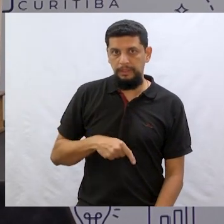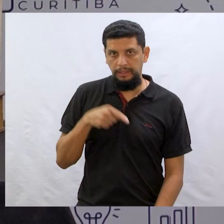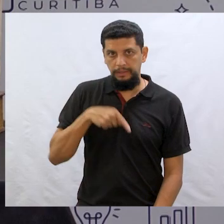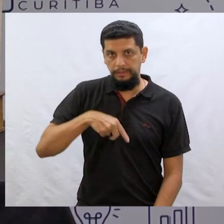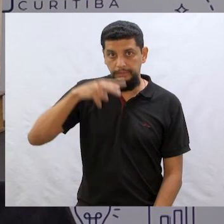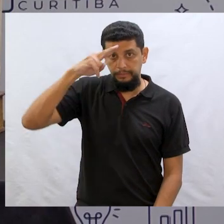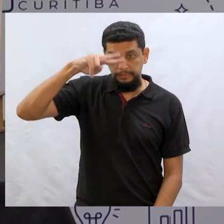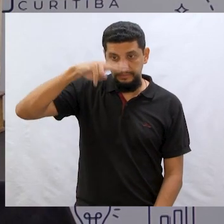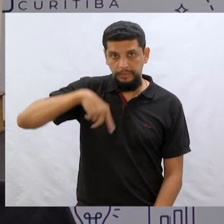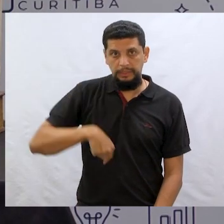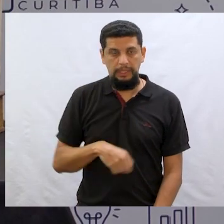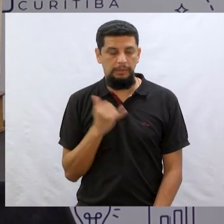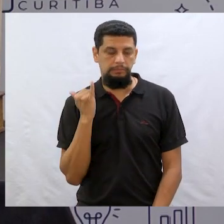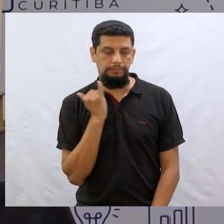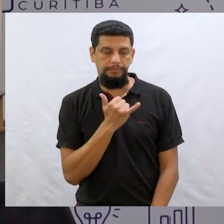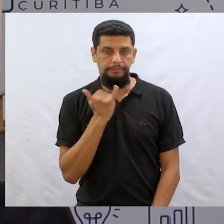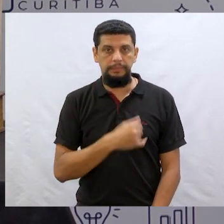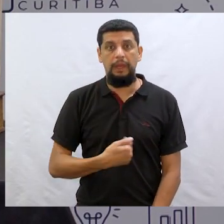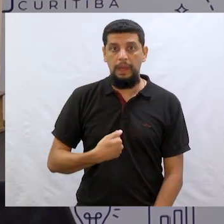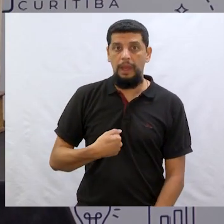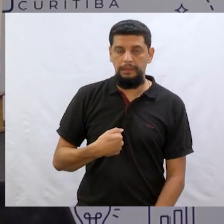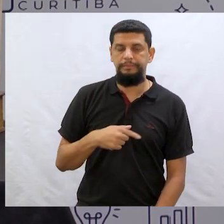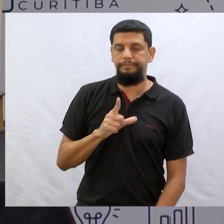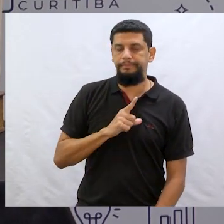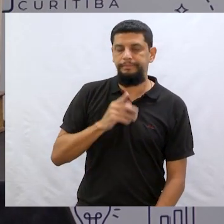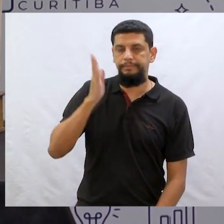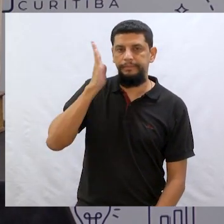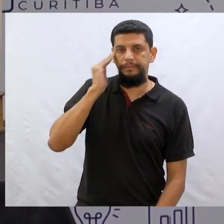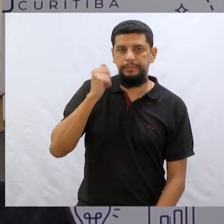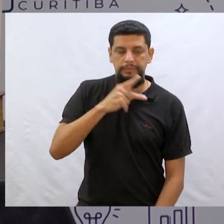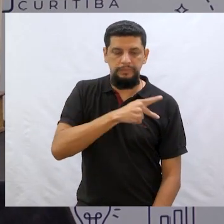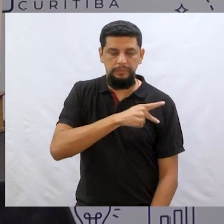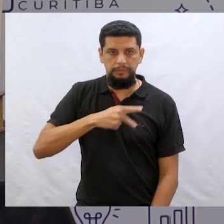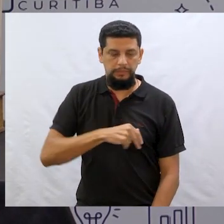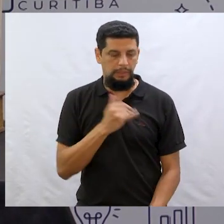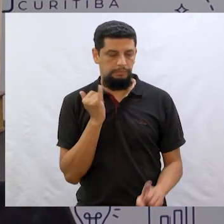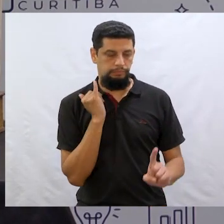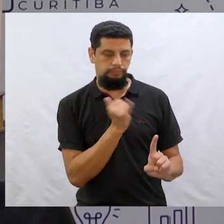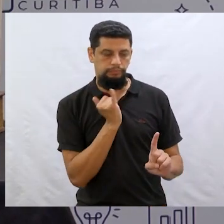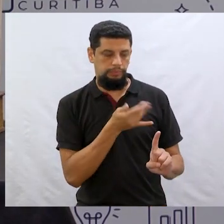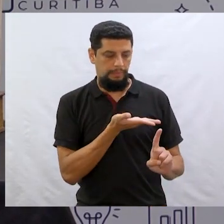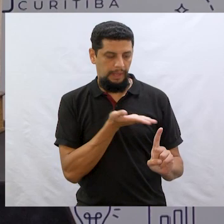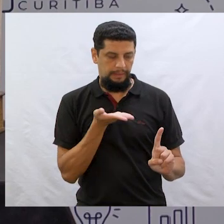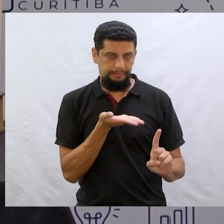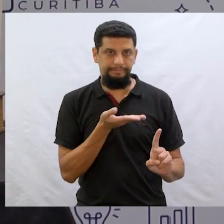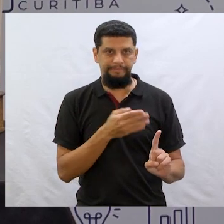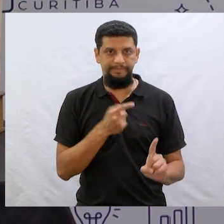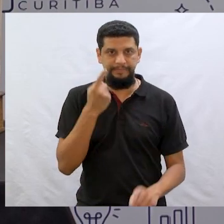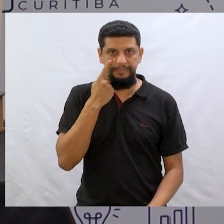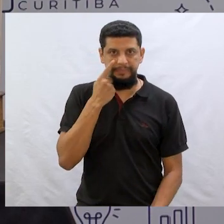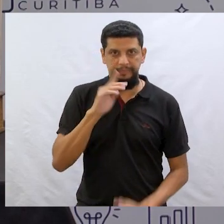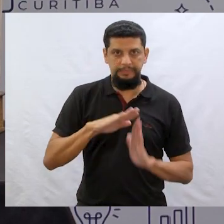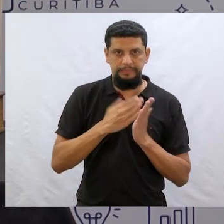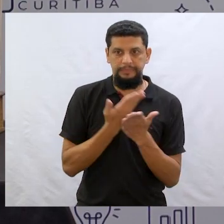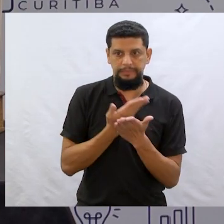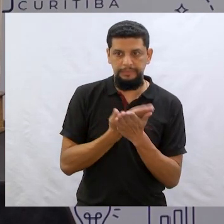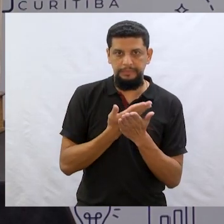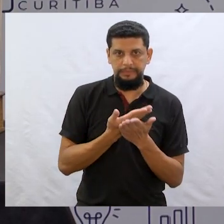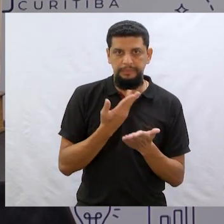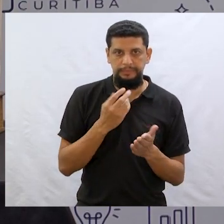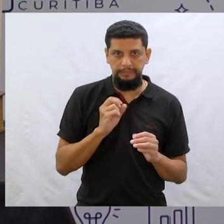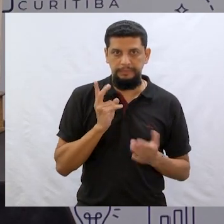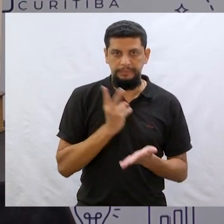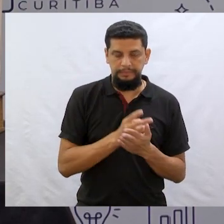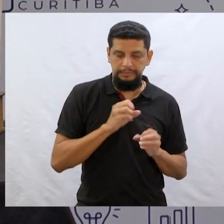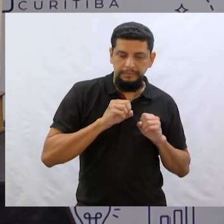foi uma das histórias ali que ela comentou. Ah, eu também fiquei sabendo que foi uma professora que contou para ela. Olha só, né? Lá na escola a gente também sempre